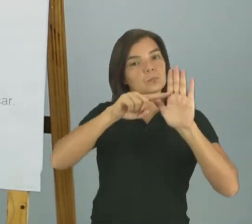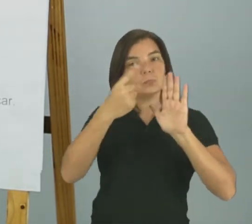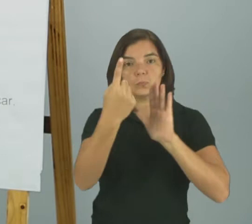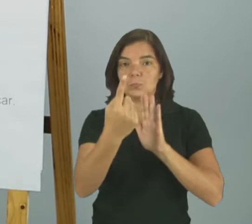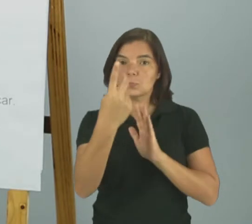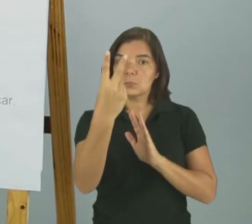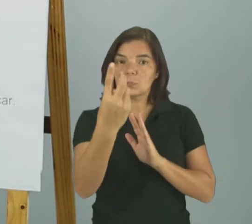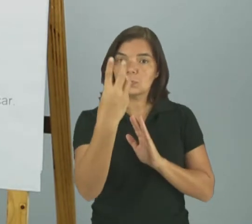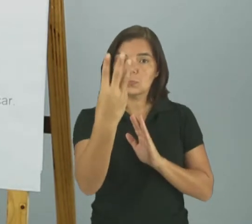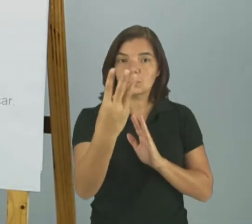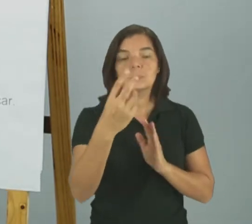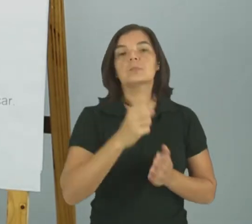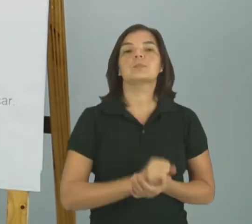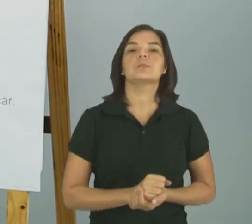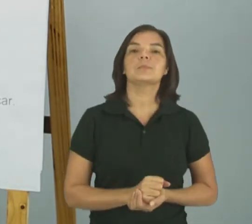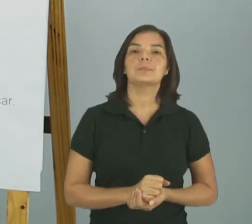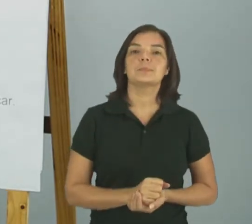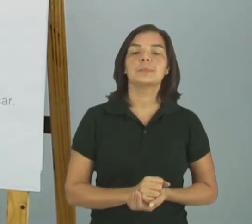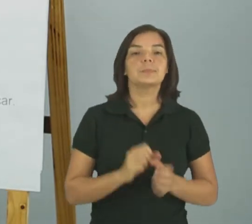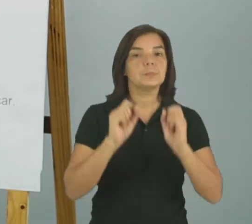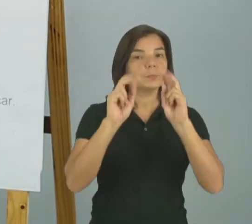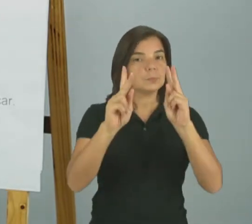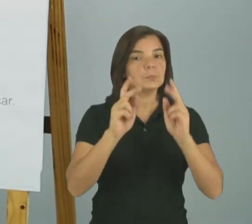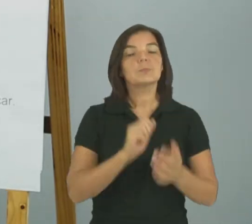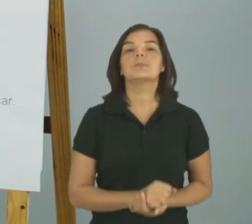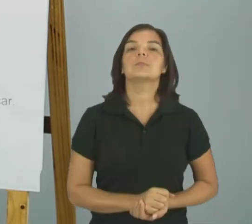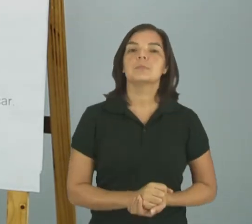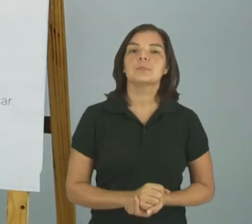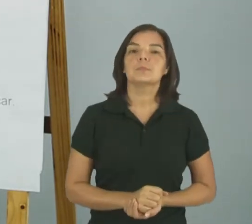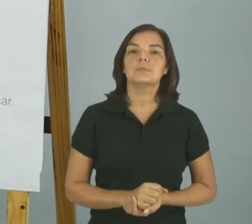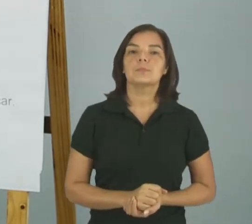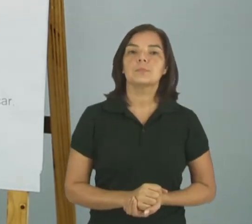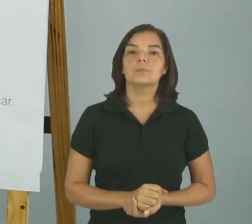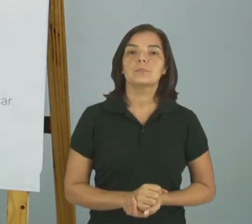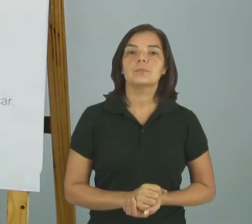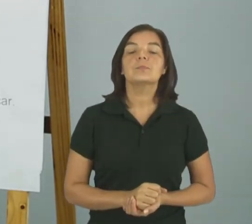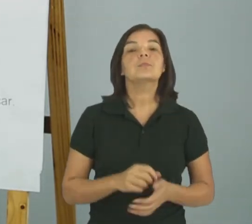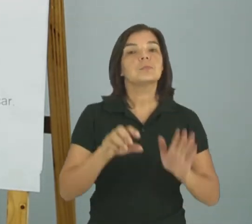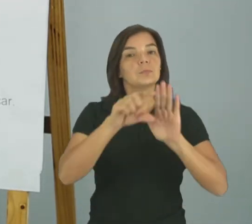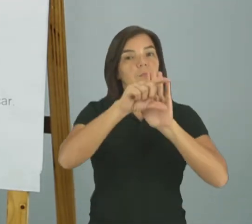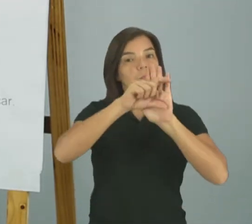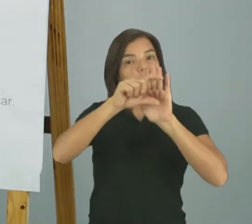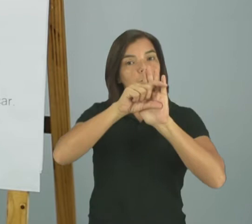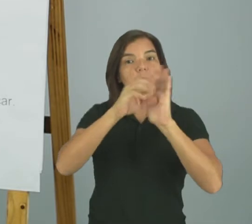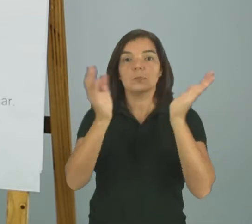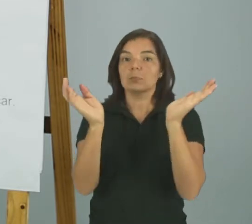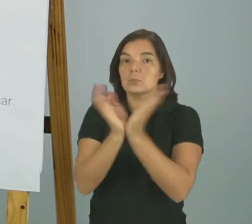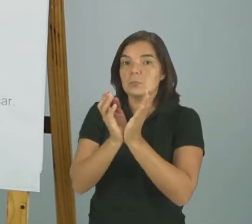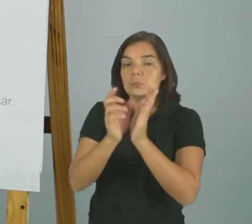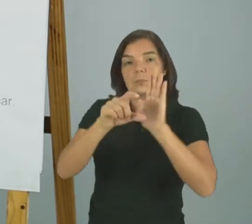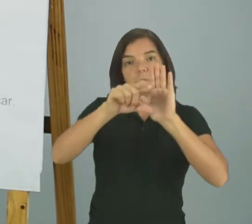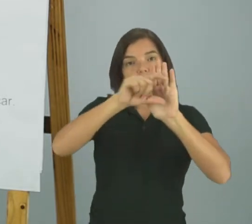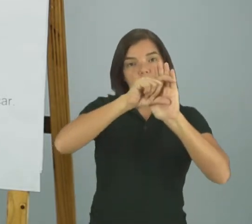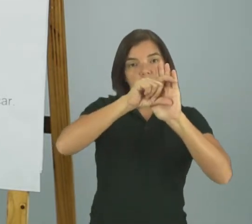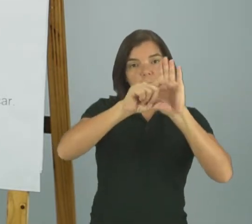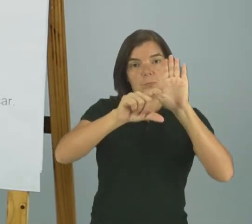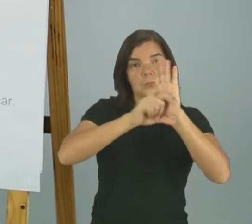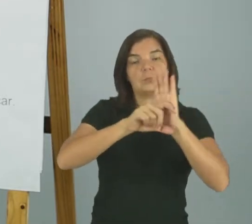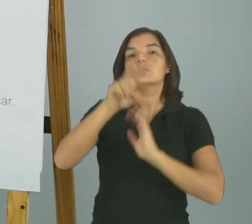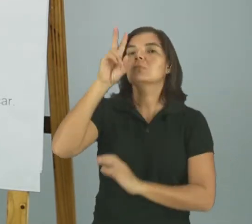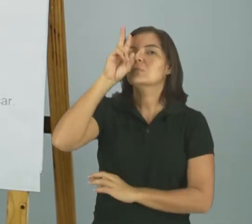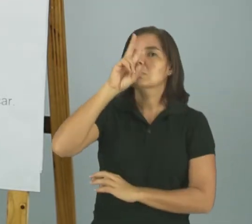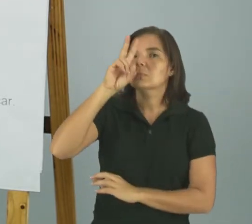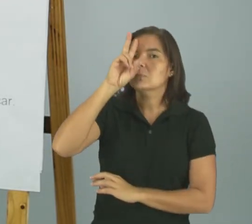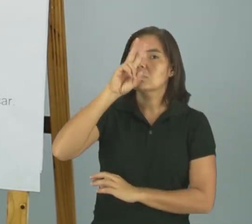E três, ó Ok? E estrofe É cada grupo de linha Lembrando Que